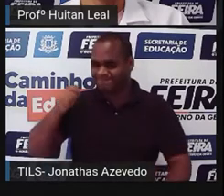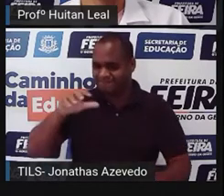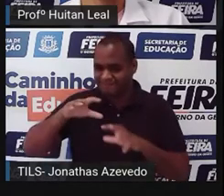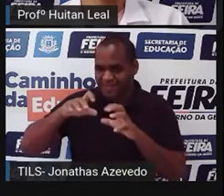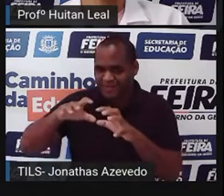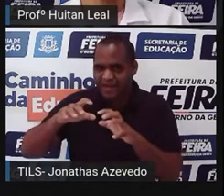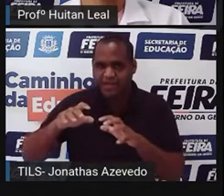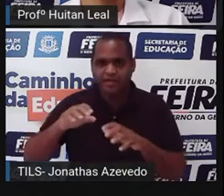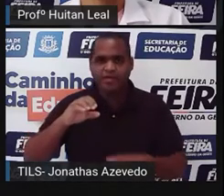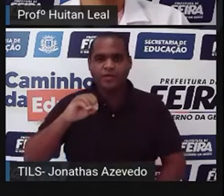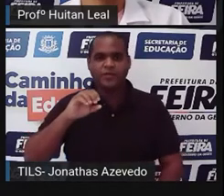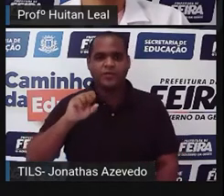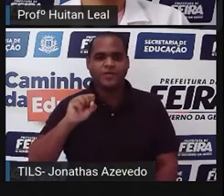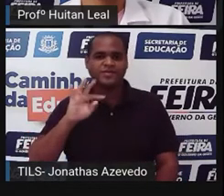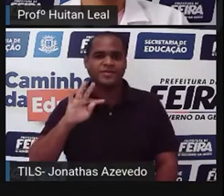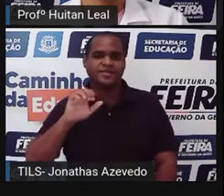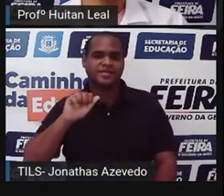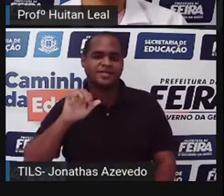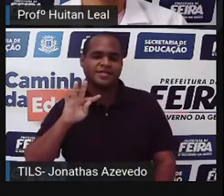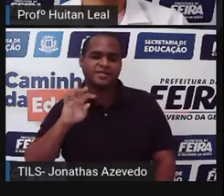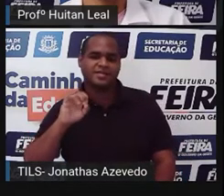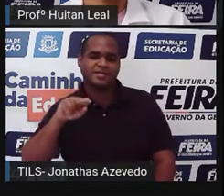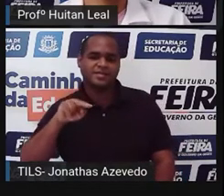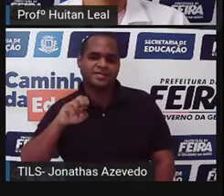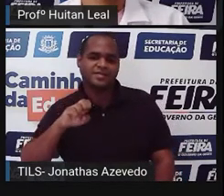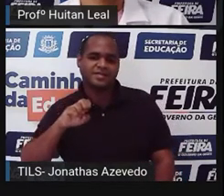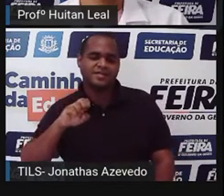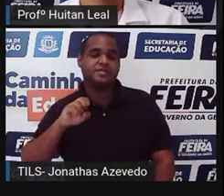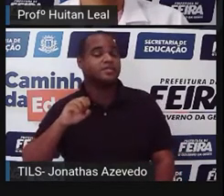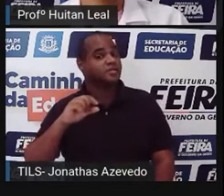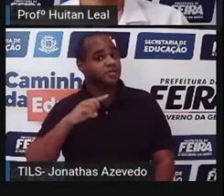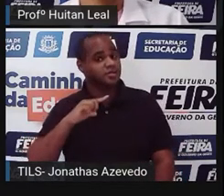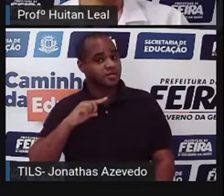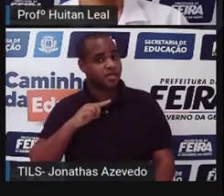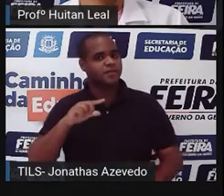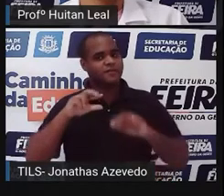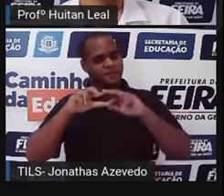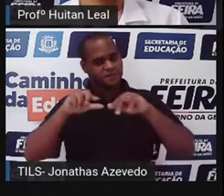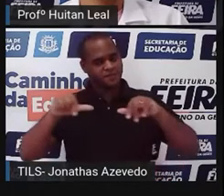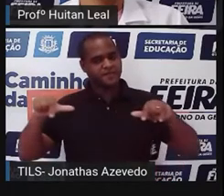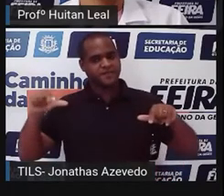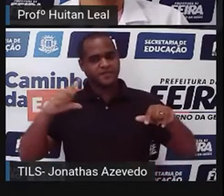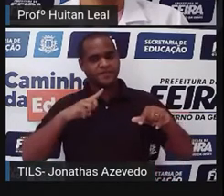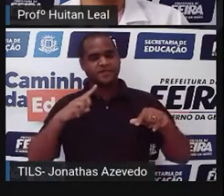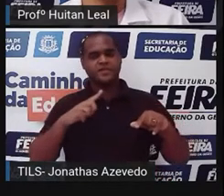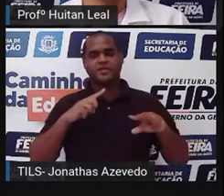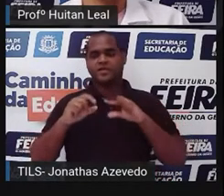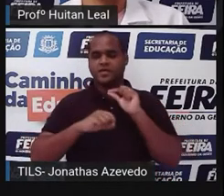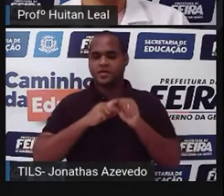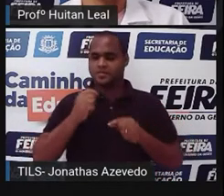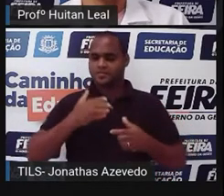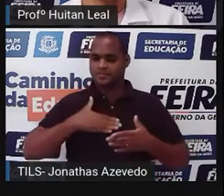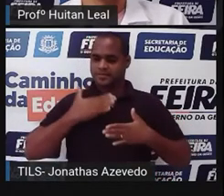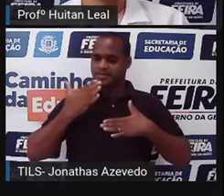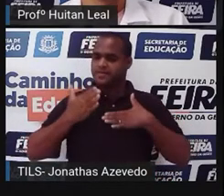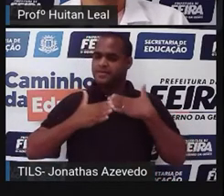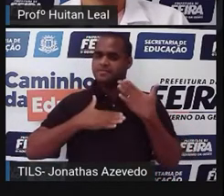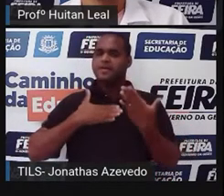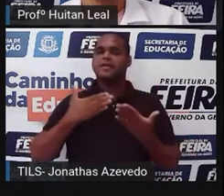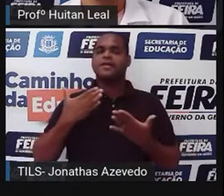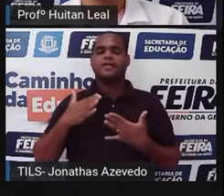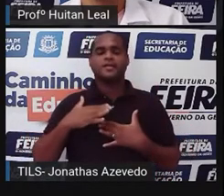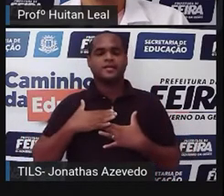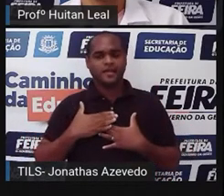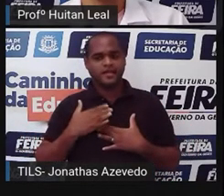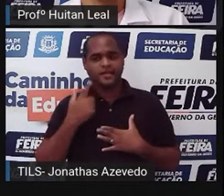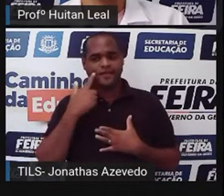Constantini, são filmes que nos trazem esse ambiente, não é? De suspense, de terror, de